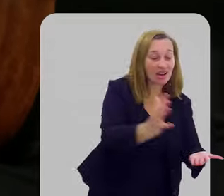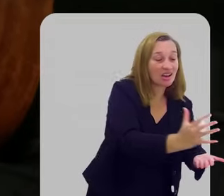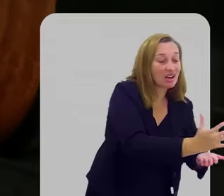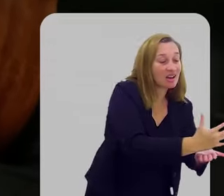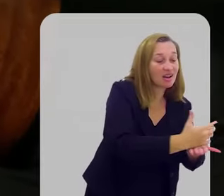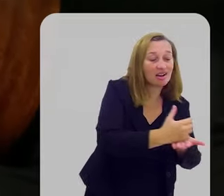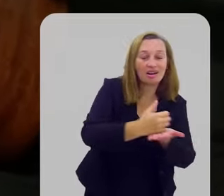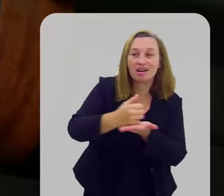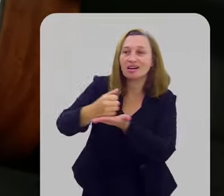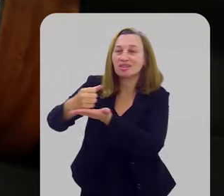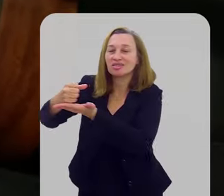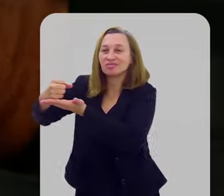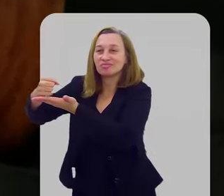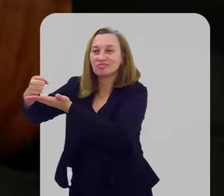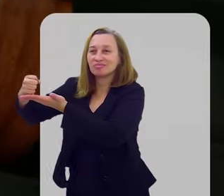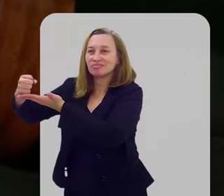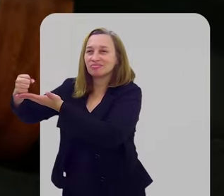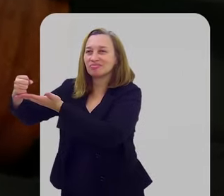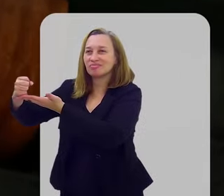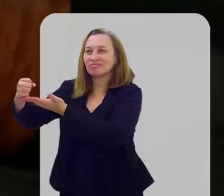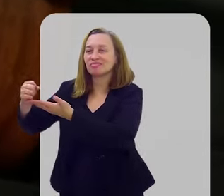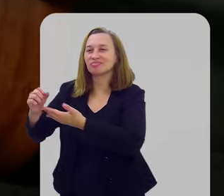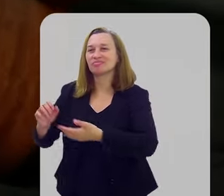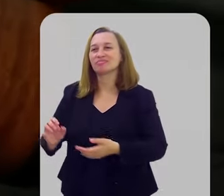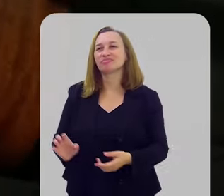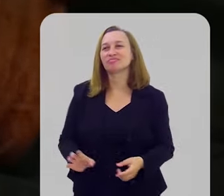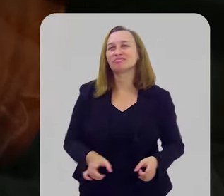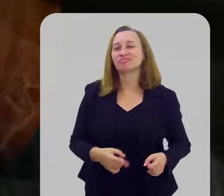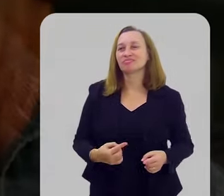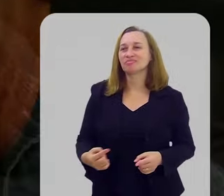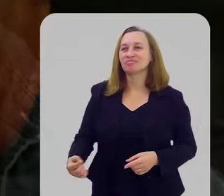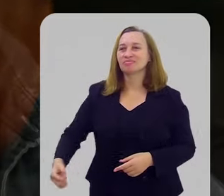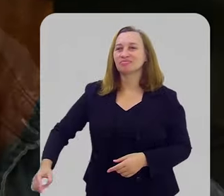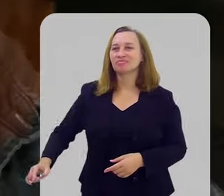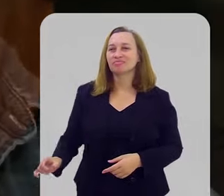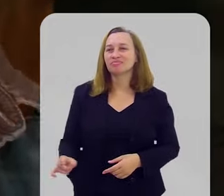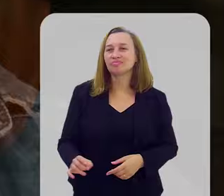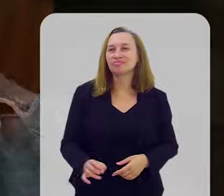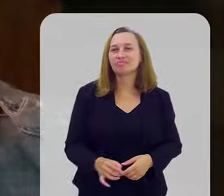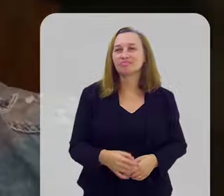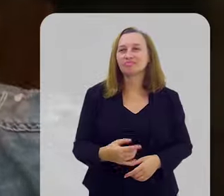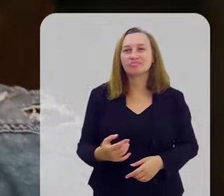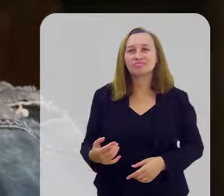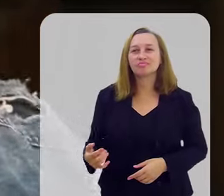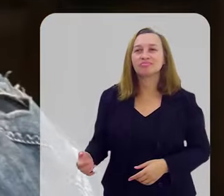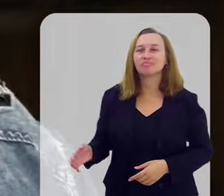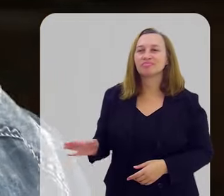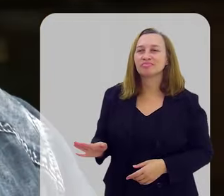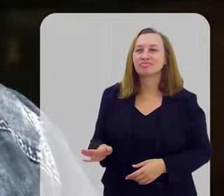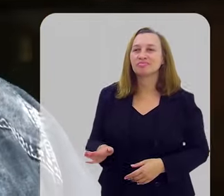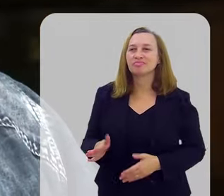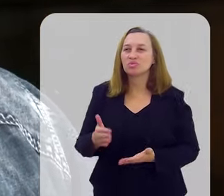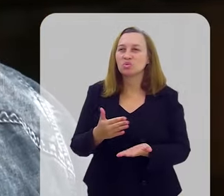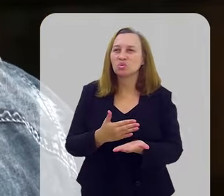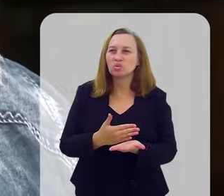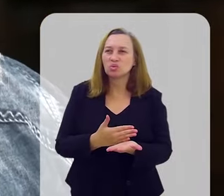voltará E voltará Do céu para nos buscar